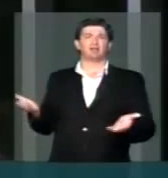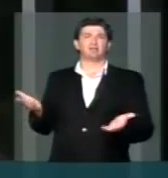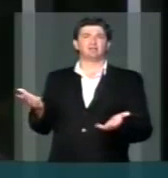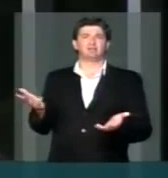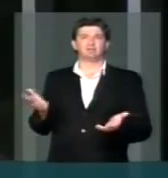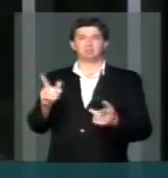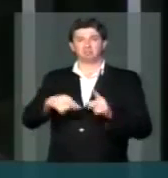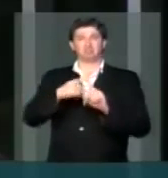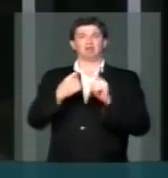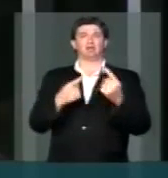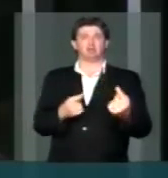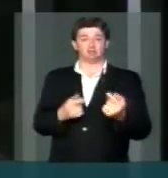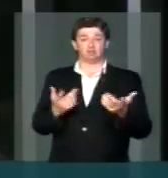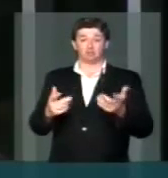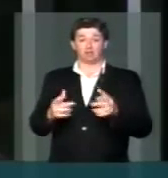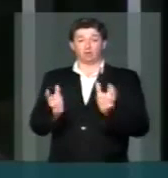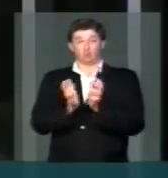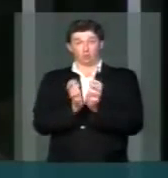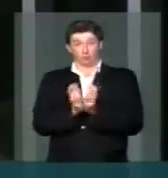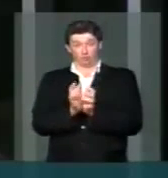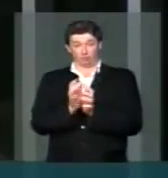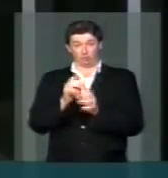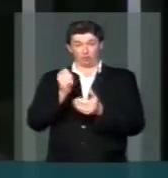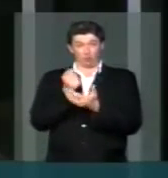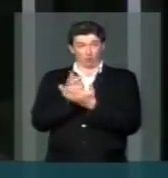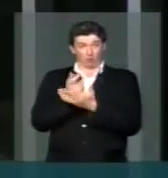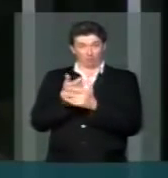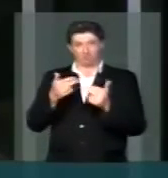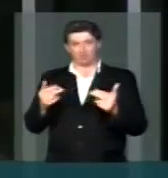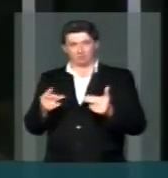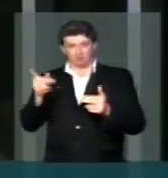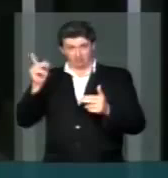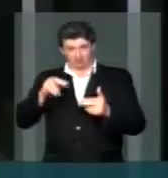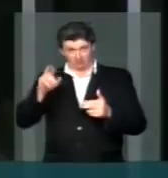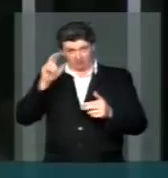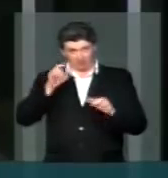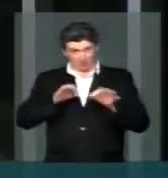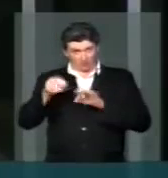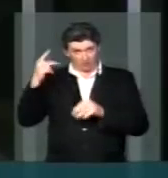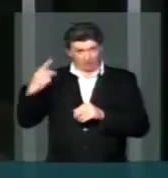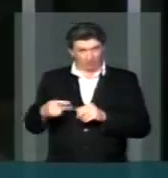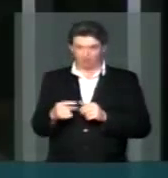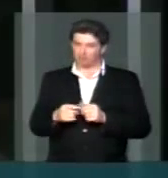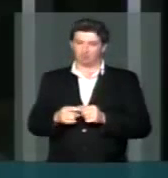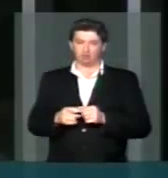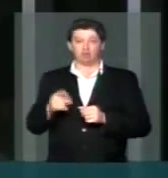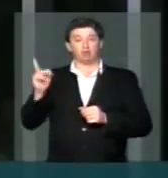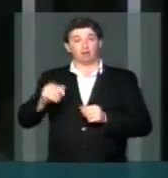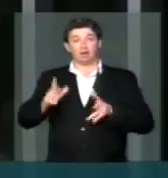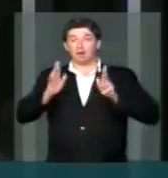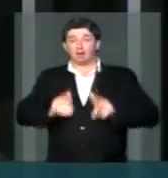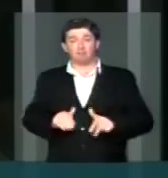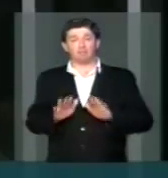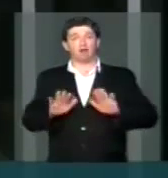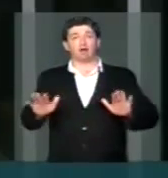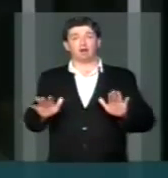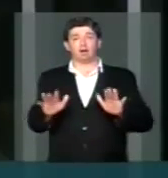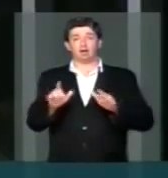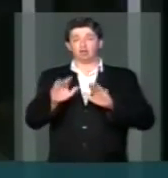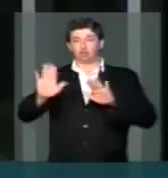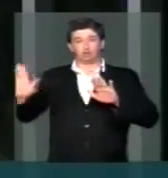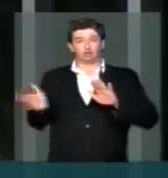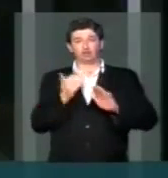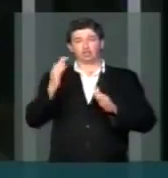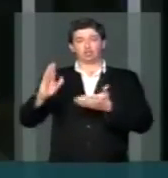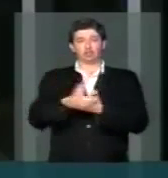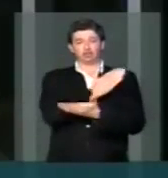E o problema do departamento de compras não era o seu organograma, era, sim, a limpeza que tinha que ser feito